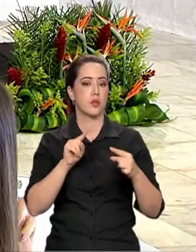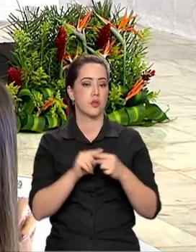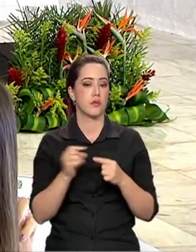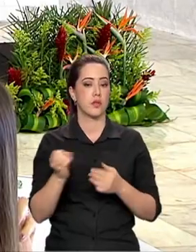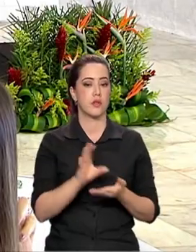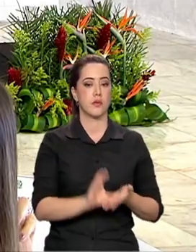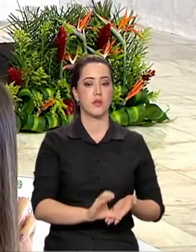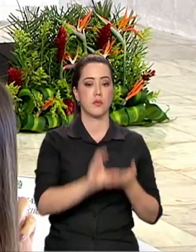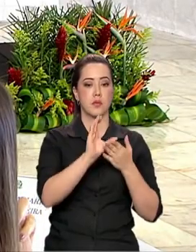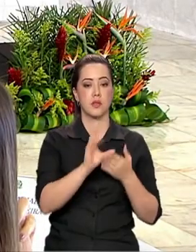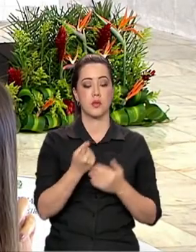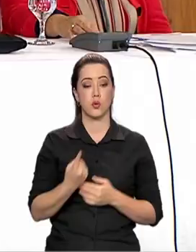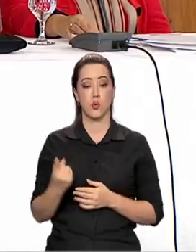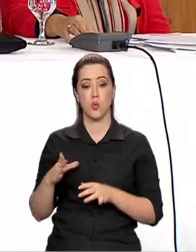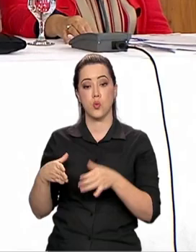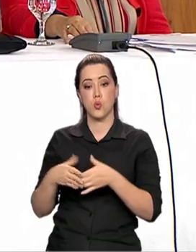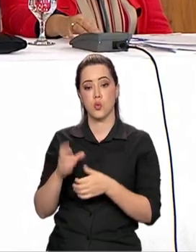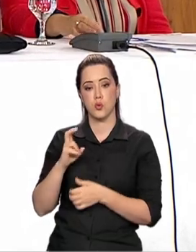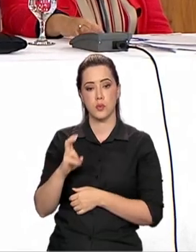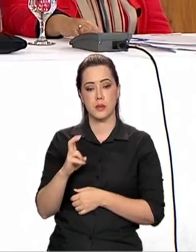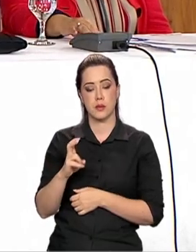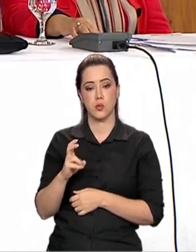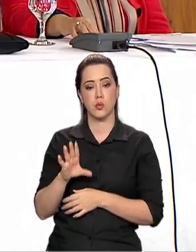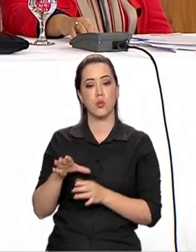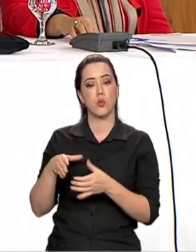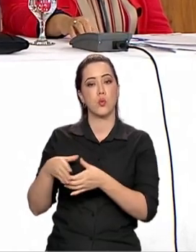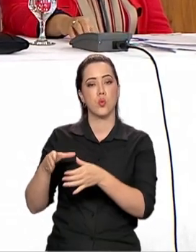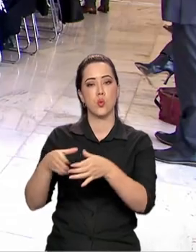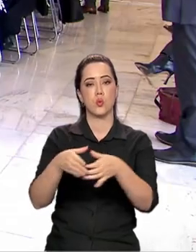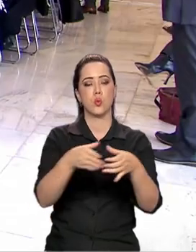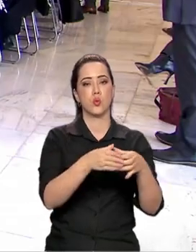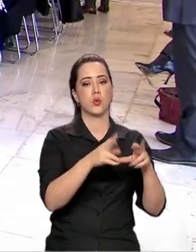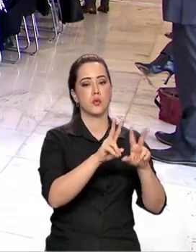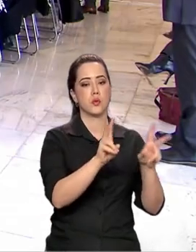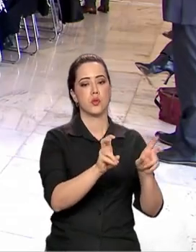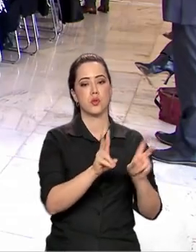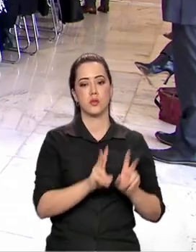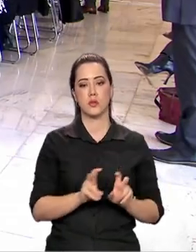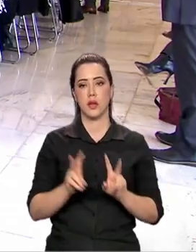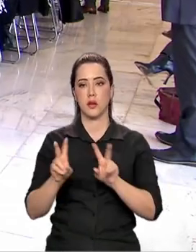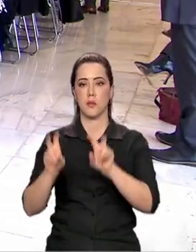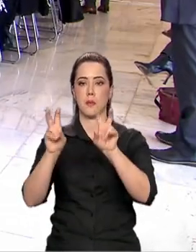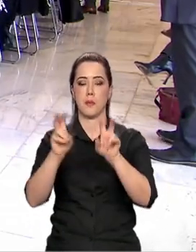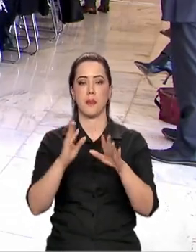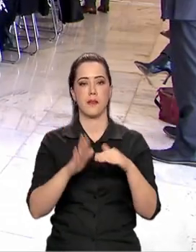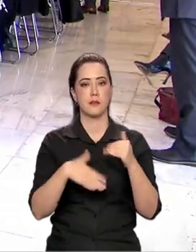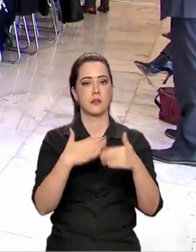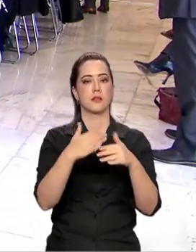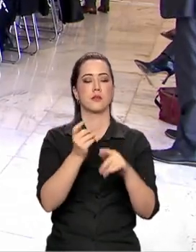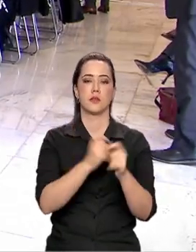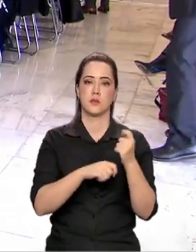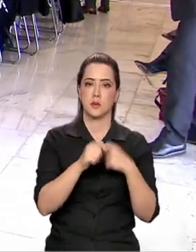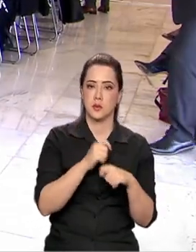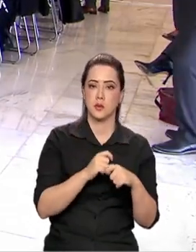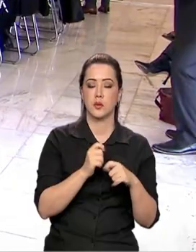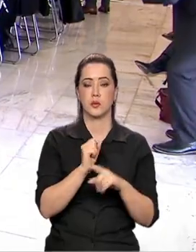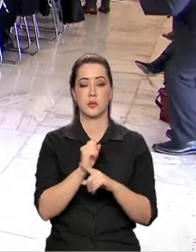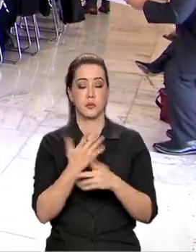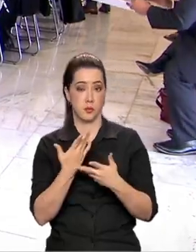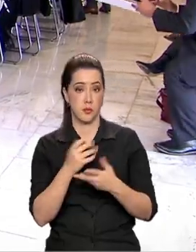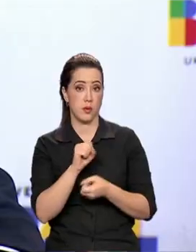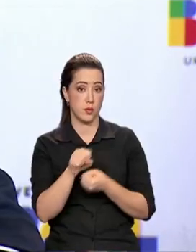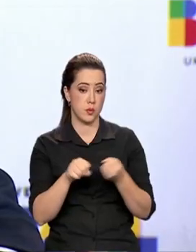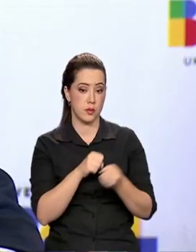colegiado chega a cinco, o número de grupos temáticos do Conselho de Desenvolvimento Econômico Sustentável, o